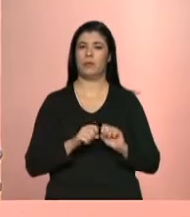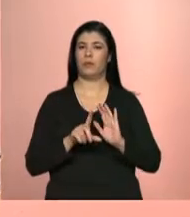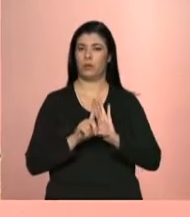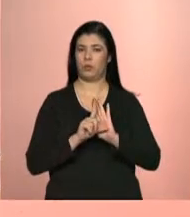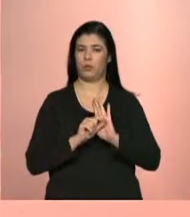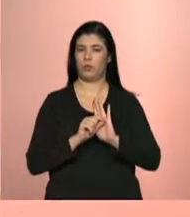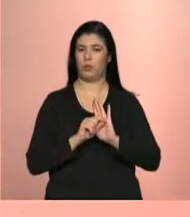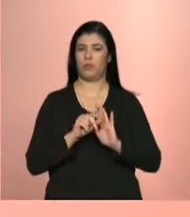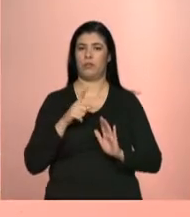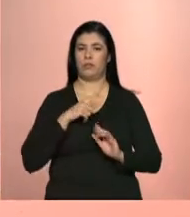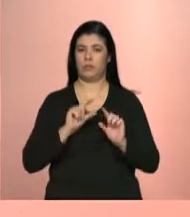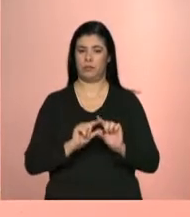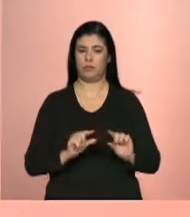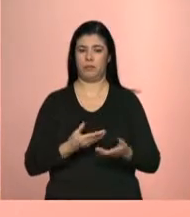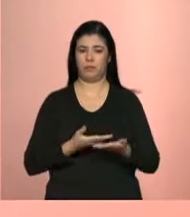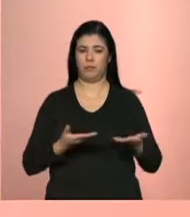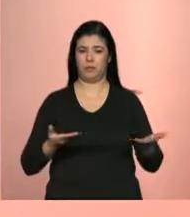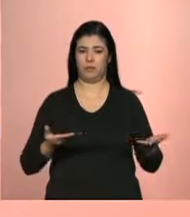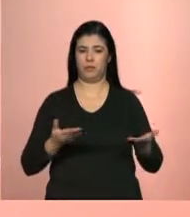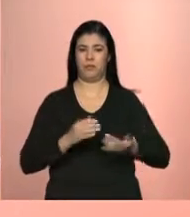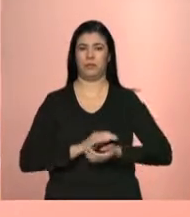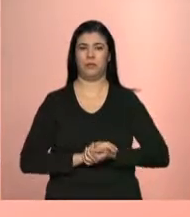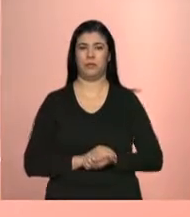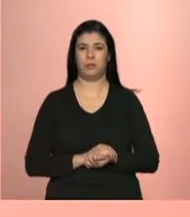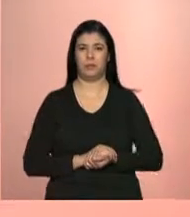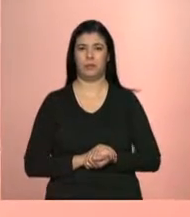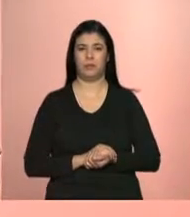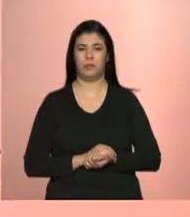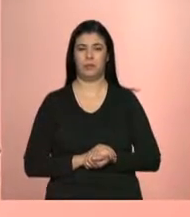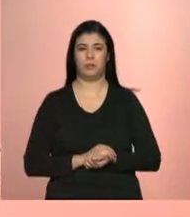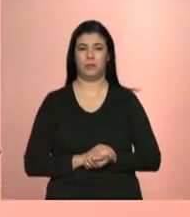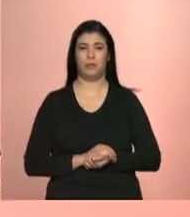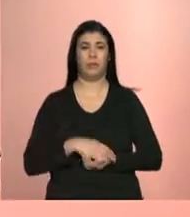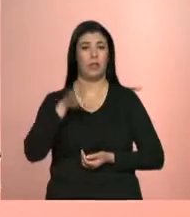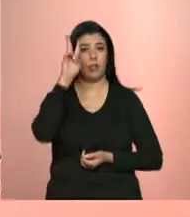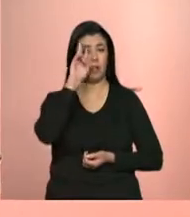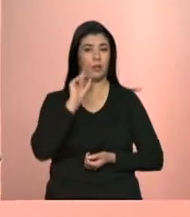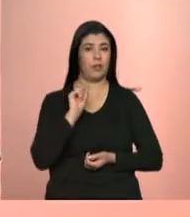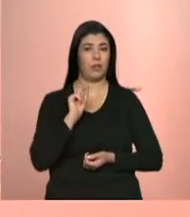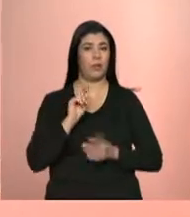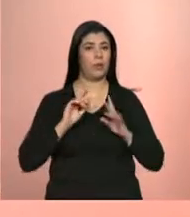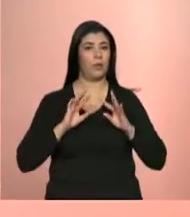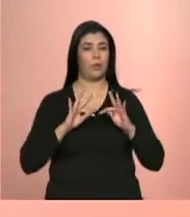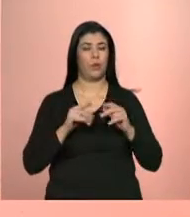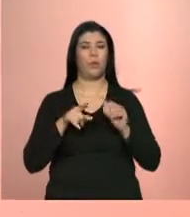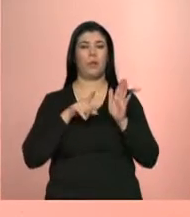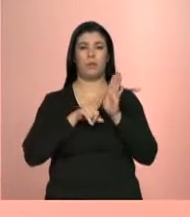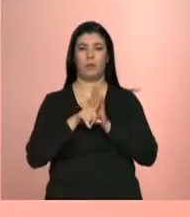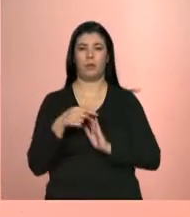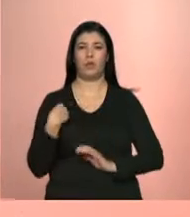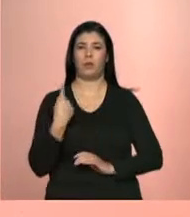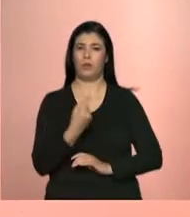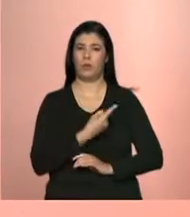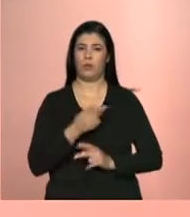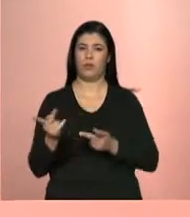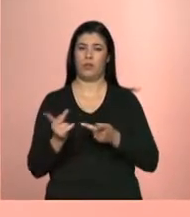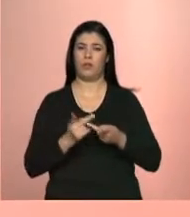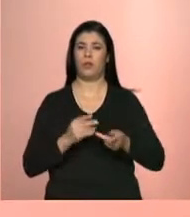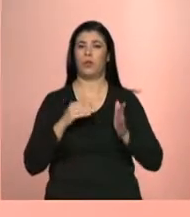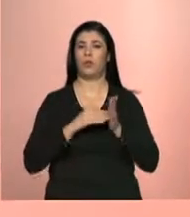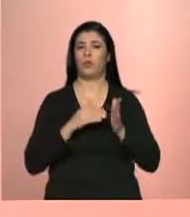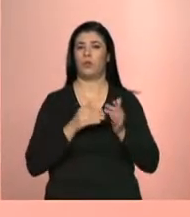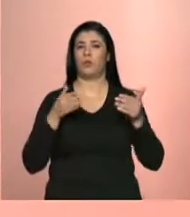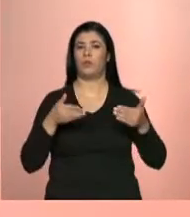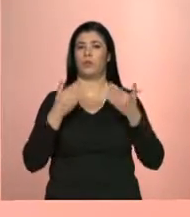arroba mds comunicação sem cedilha e sem tio. Lembrando que as perguntas serão respondidas por nossas convidadas no último